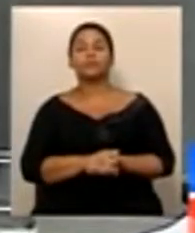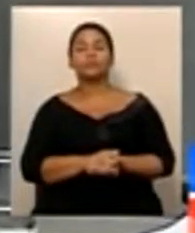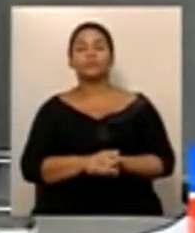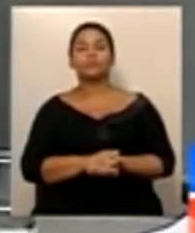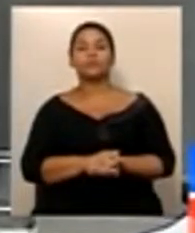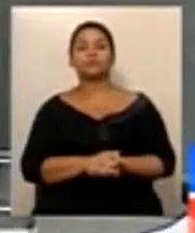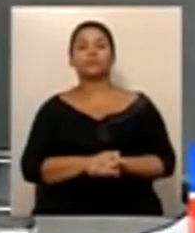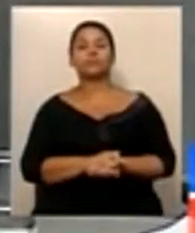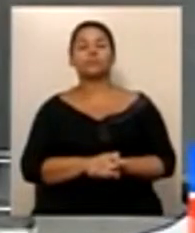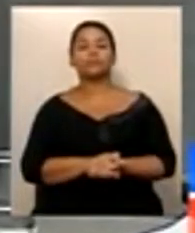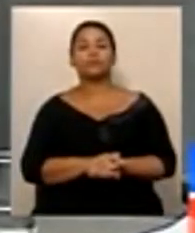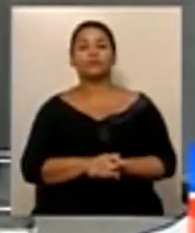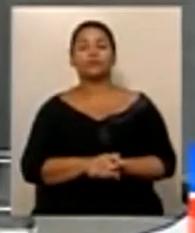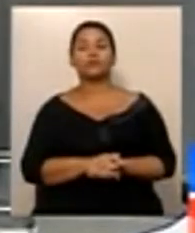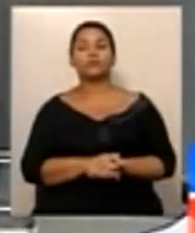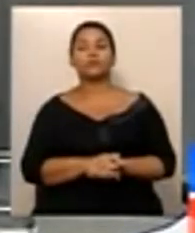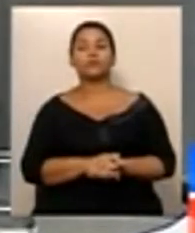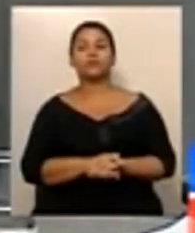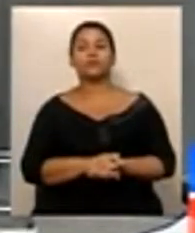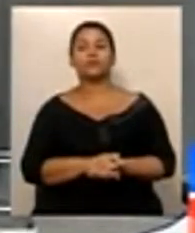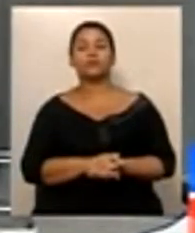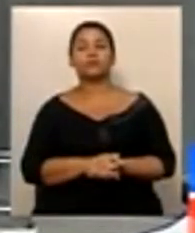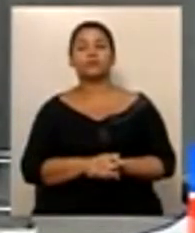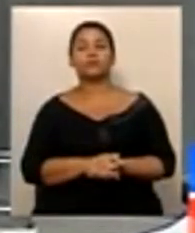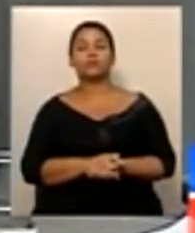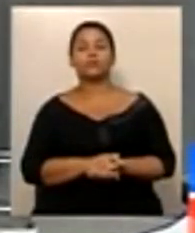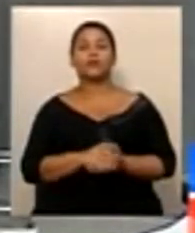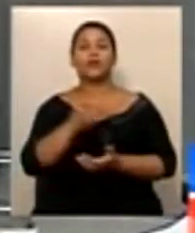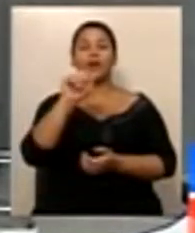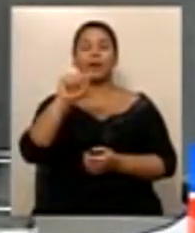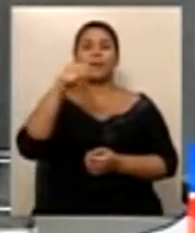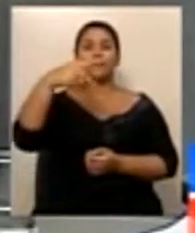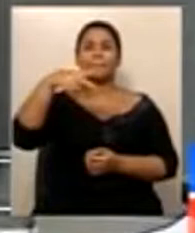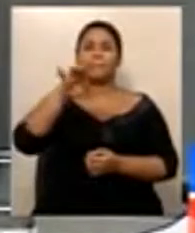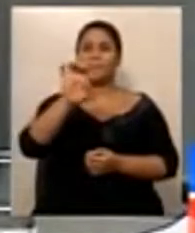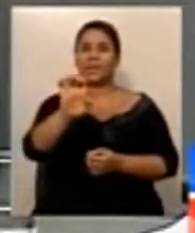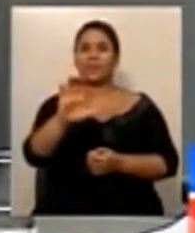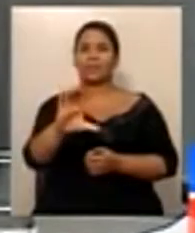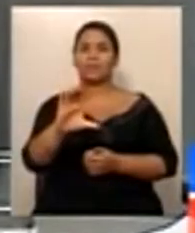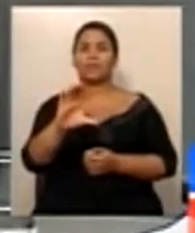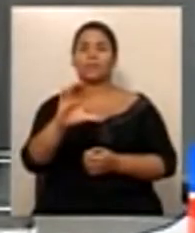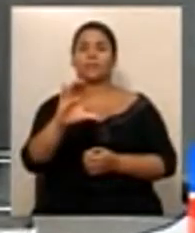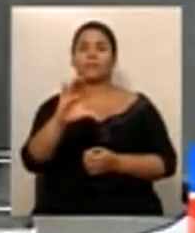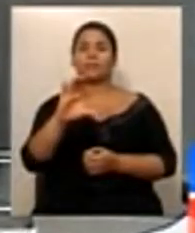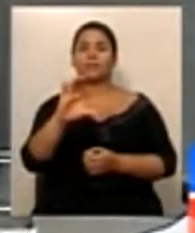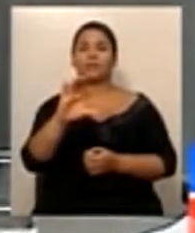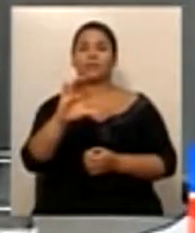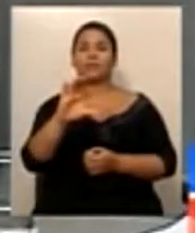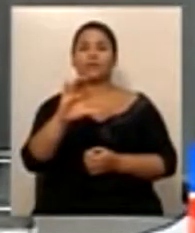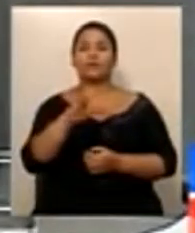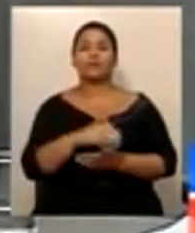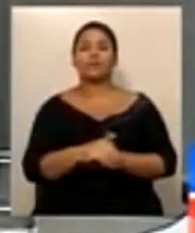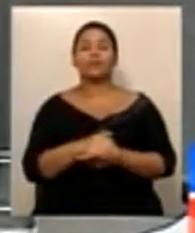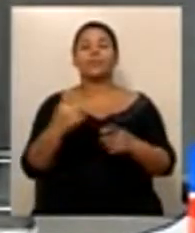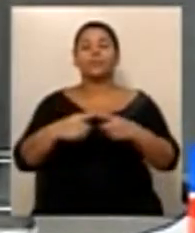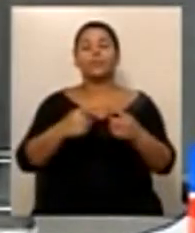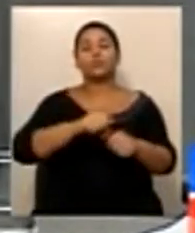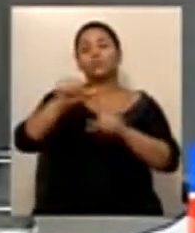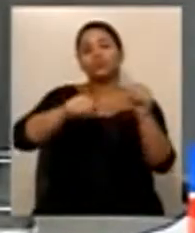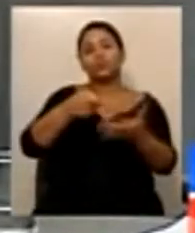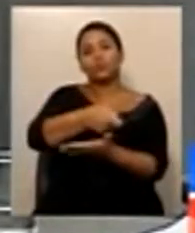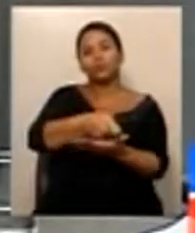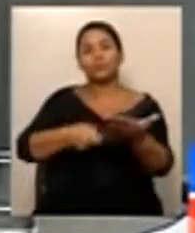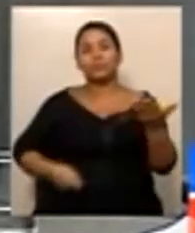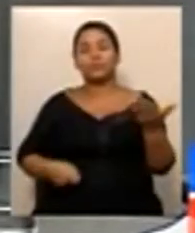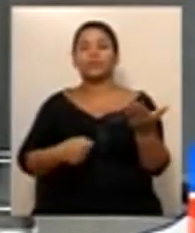Que, da PEC 53, barra 13, de autoria do Poder Executivo, que altera a redação do artigo